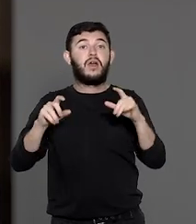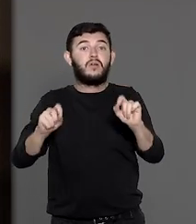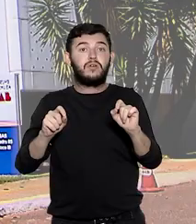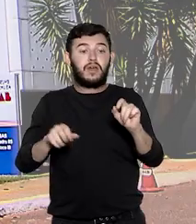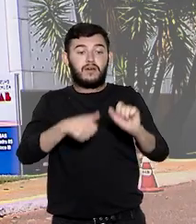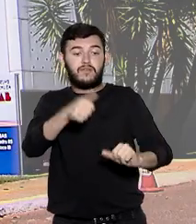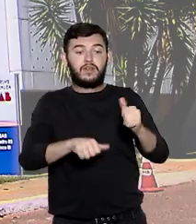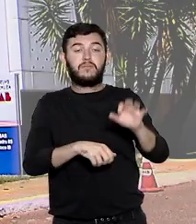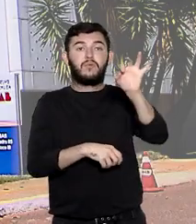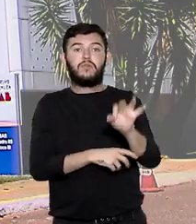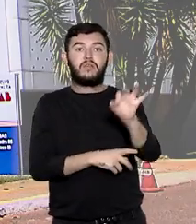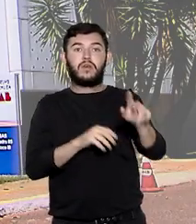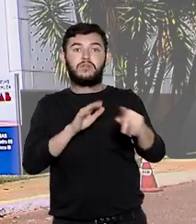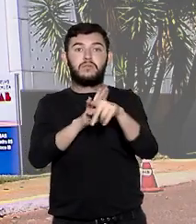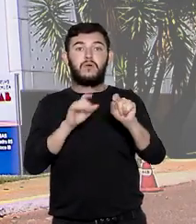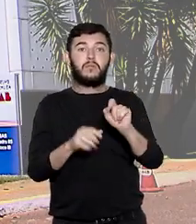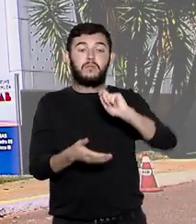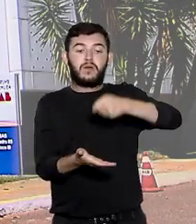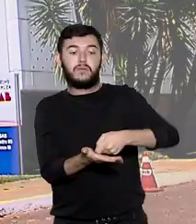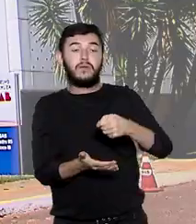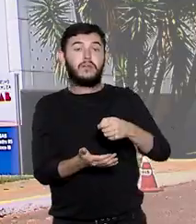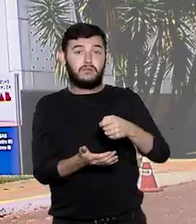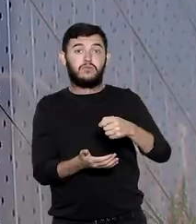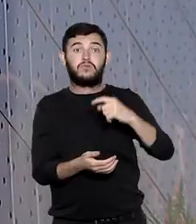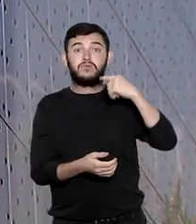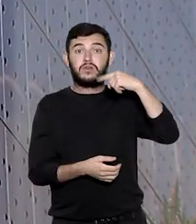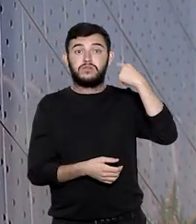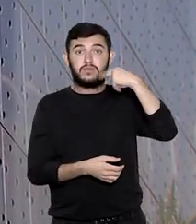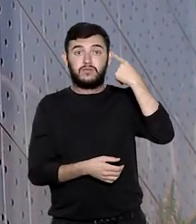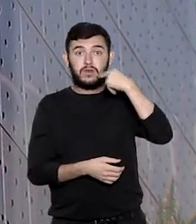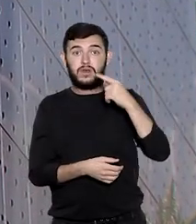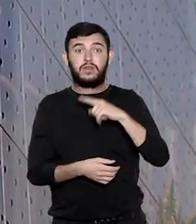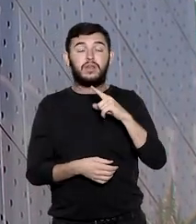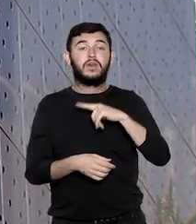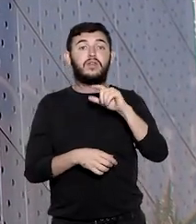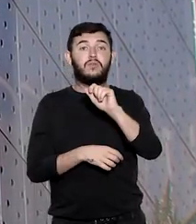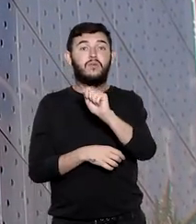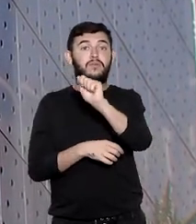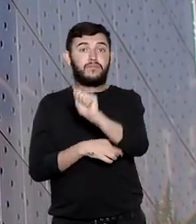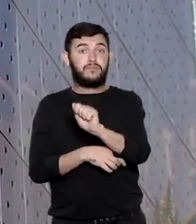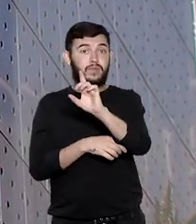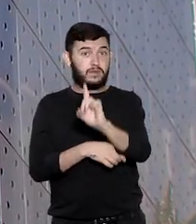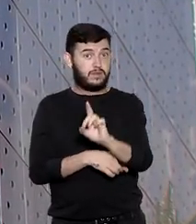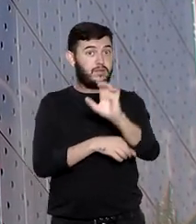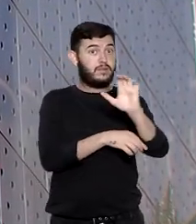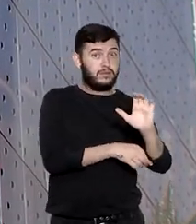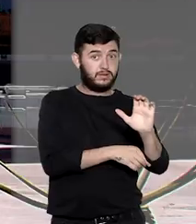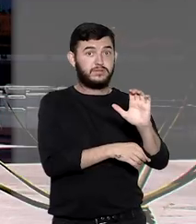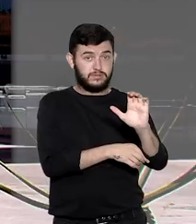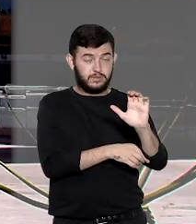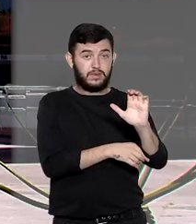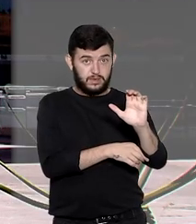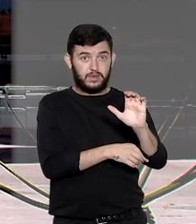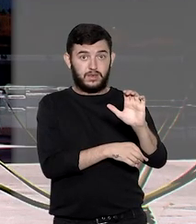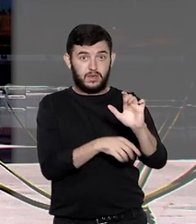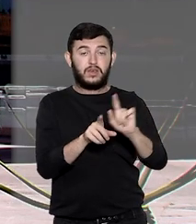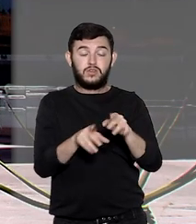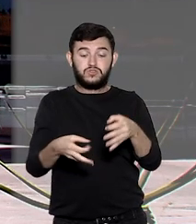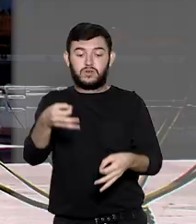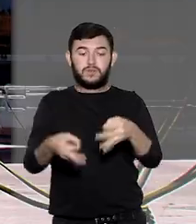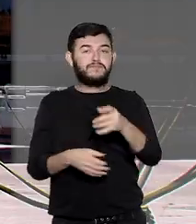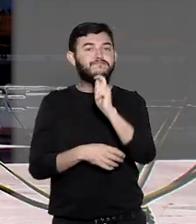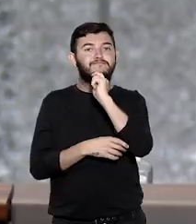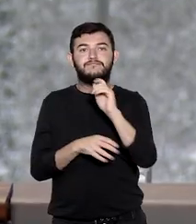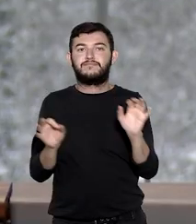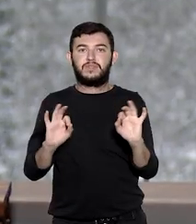dos honorários por equidade em causas de grande valor por meio de ação declaratória de constitucionalidade, ainda pendente